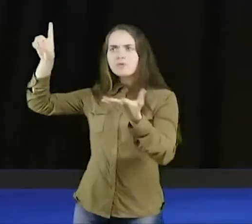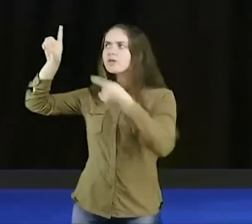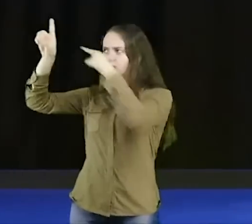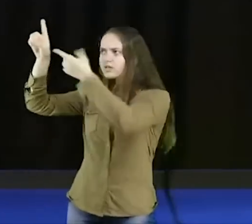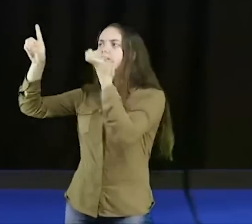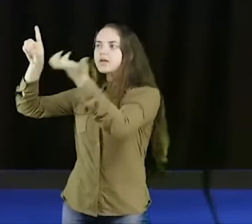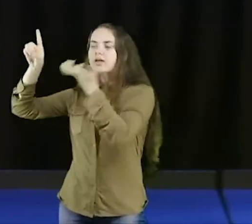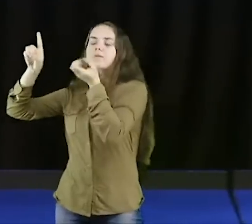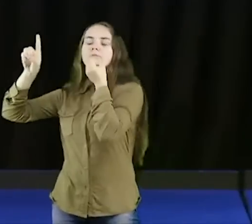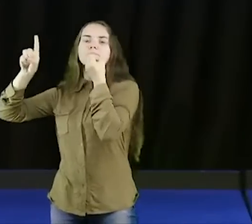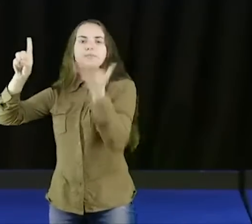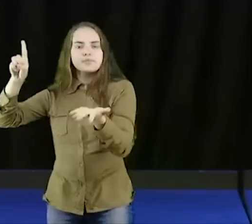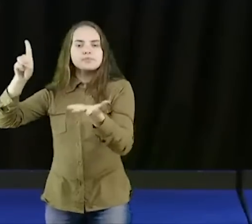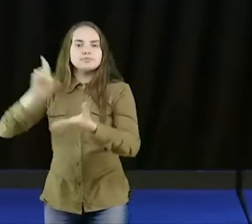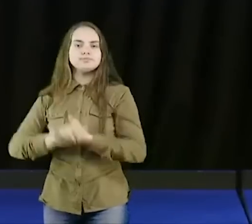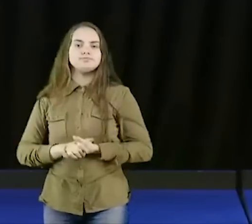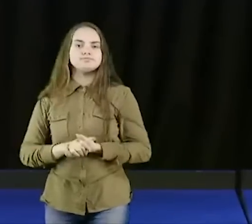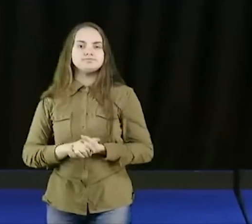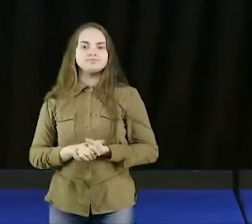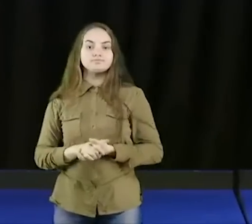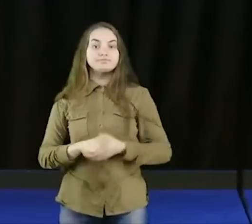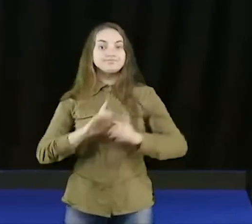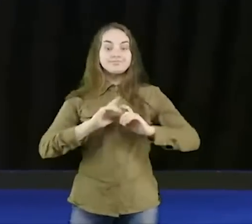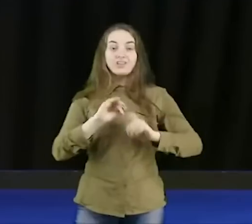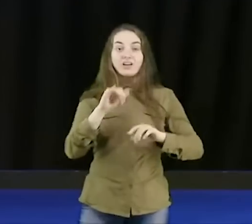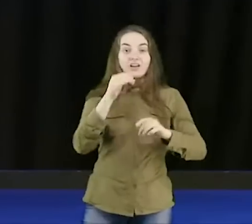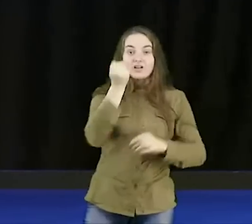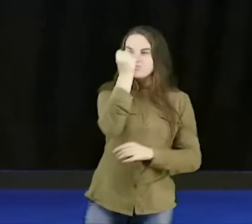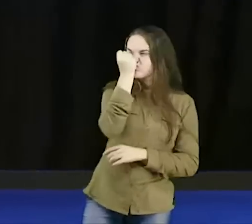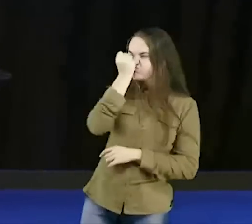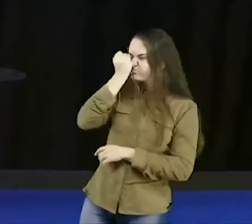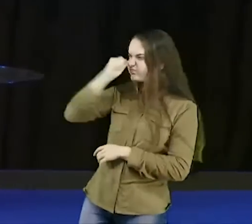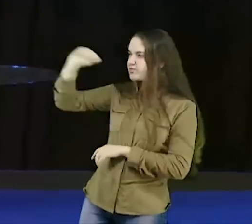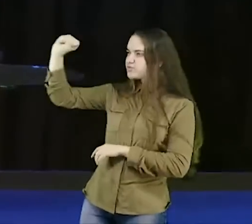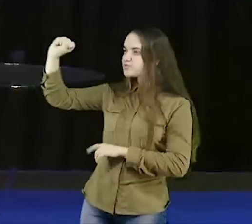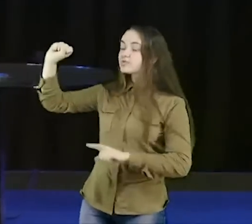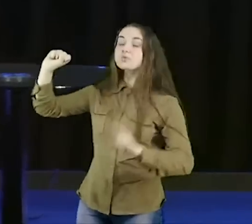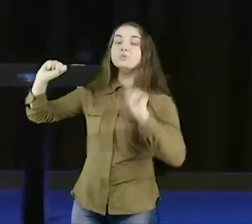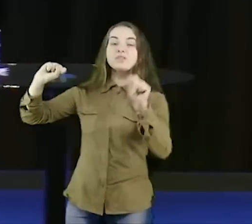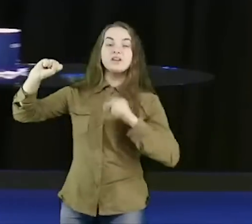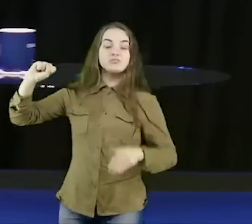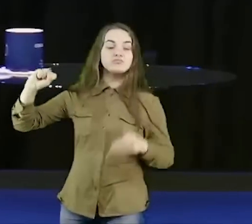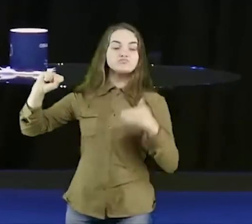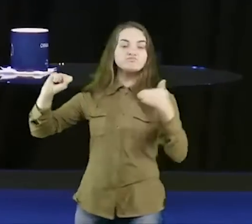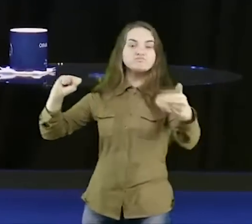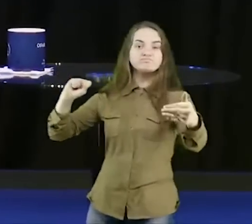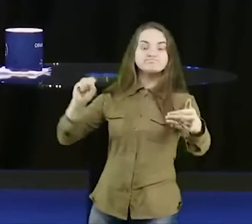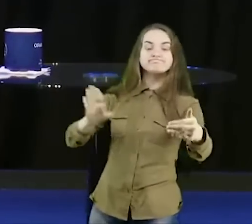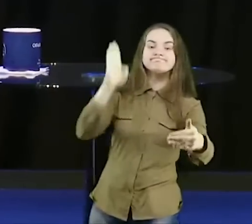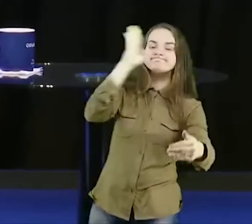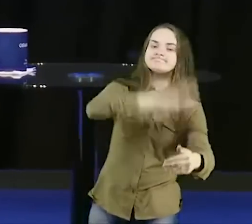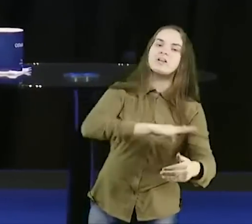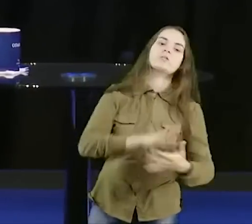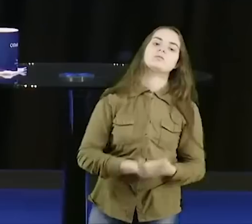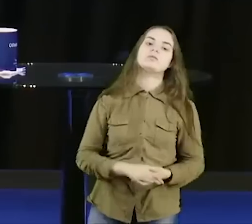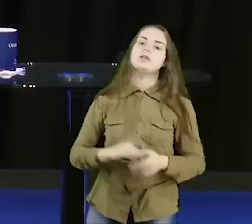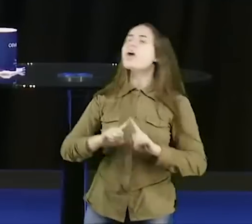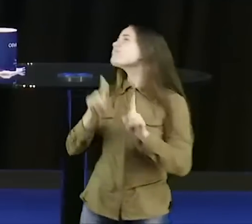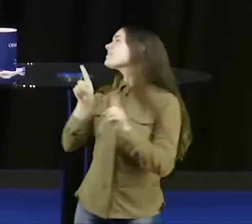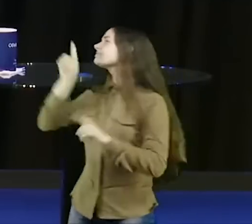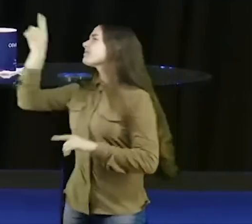bom, mas que a desobediência, homem, leva o homem, para o lugar mal, não é Deus, é você,